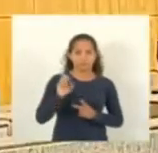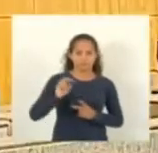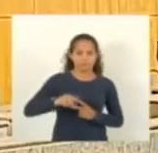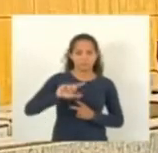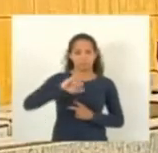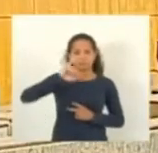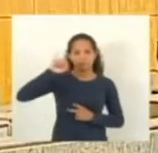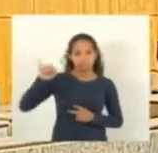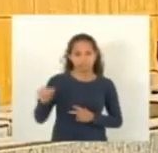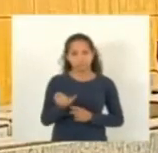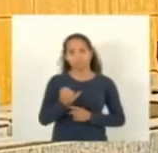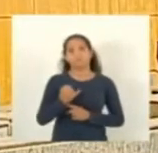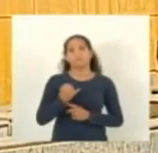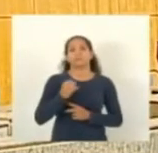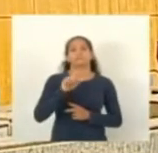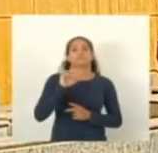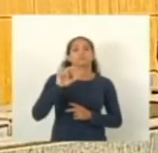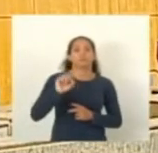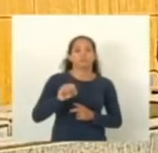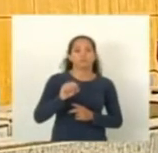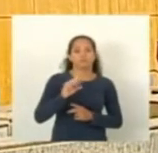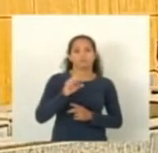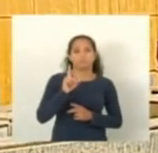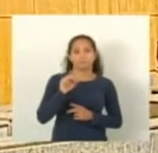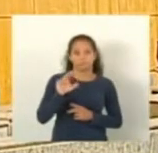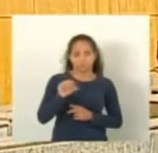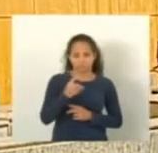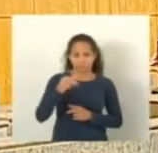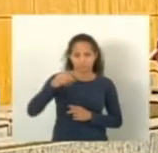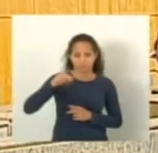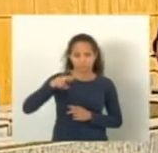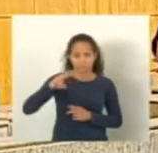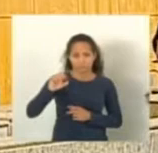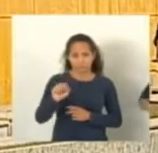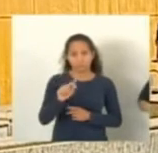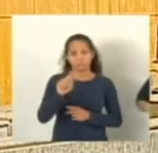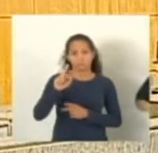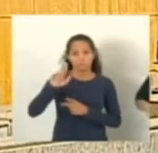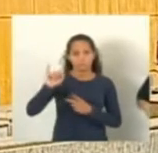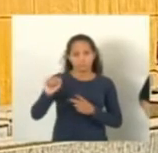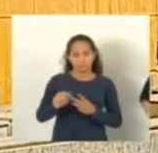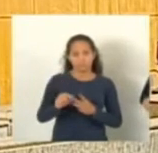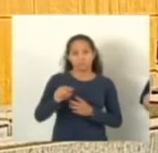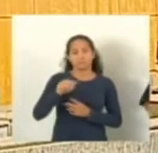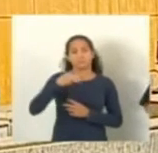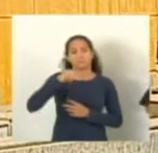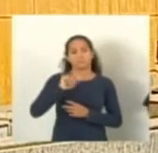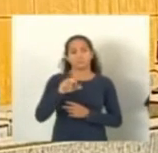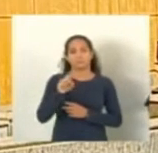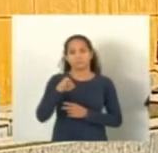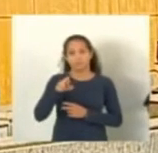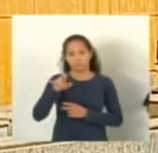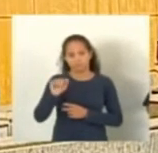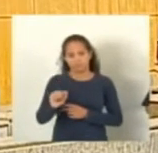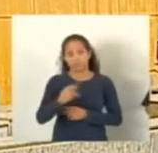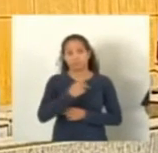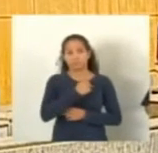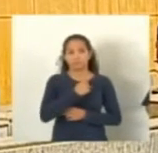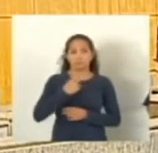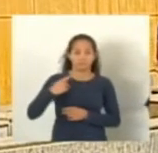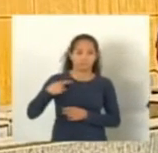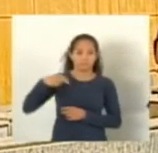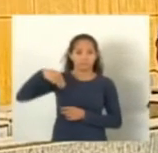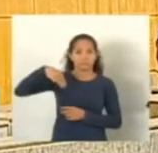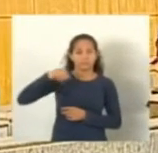Janete de Sá. Luciano Machado. Luiz Durão. Marcelo Santos. Marcos Garcia. Marcos Madureira. Pastor Marcos